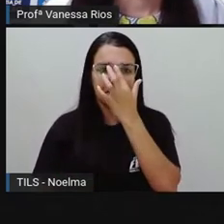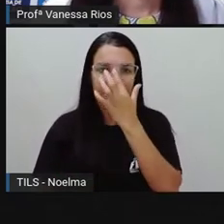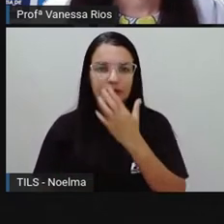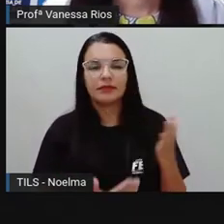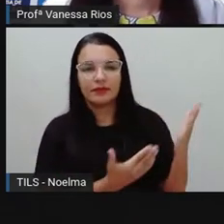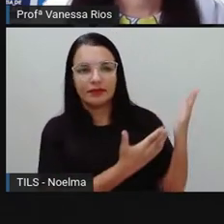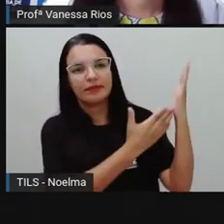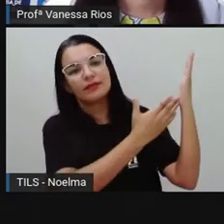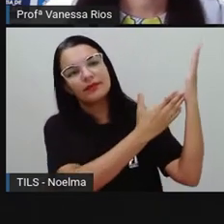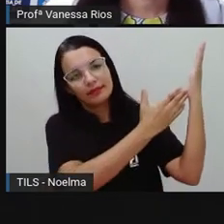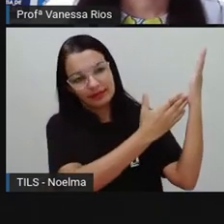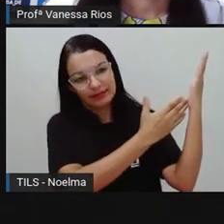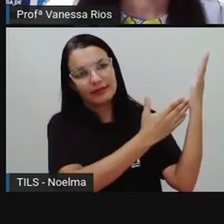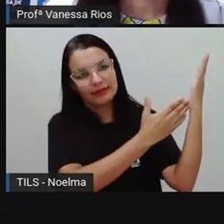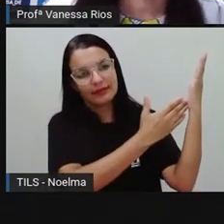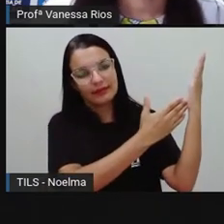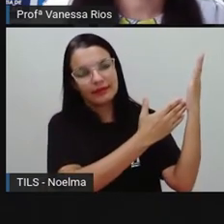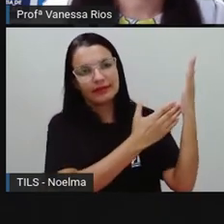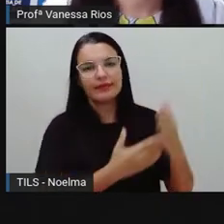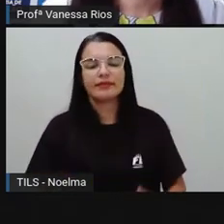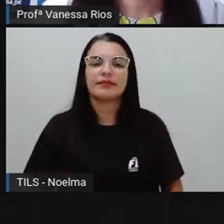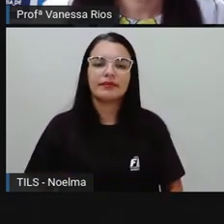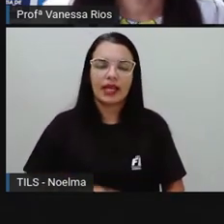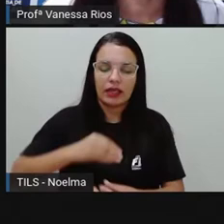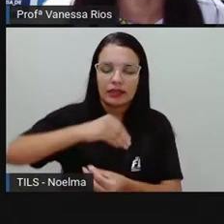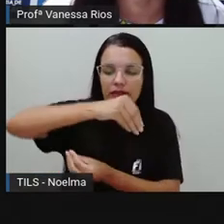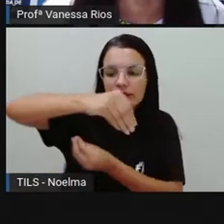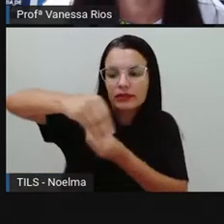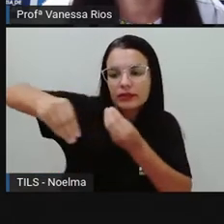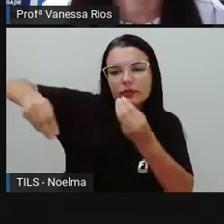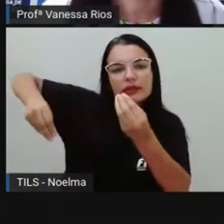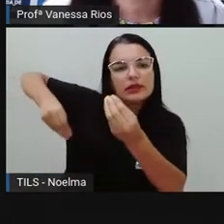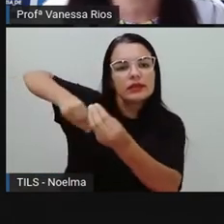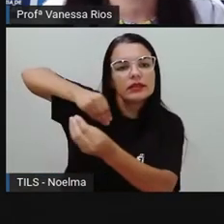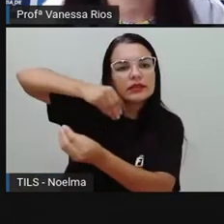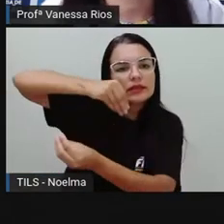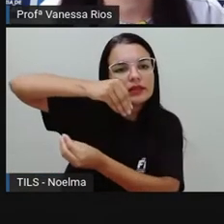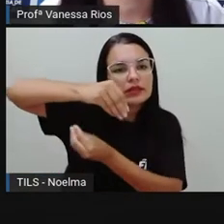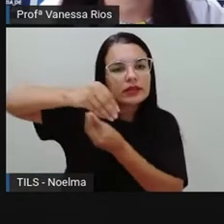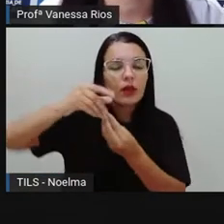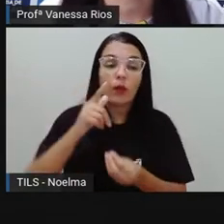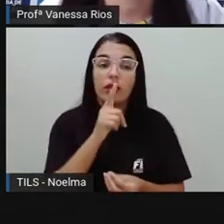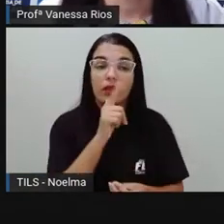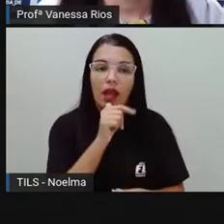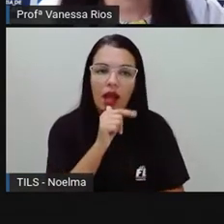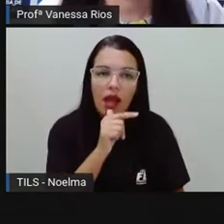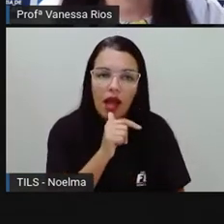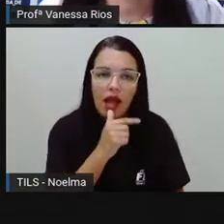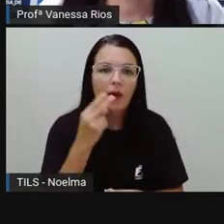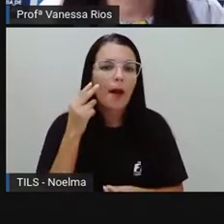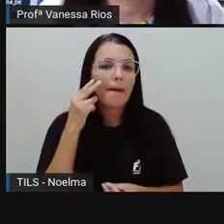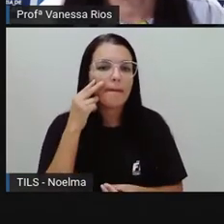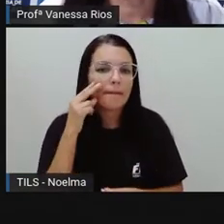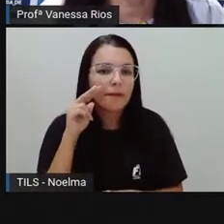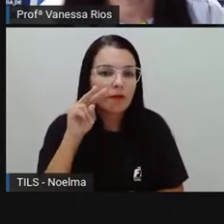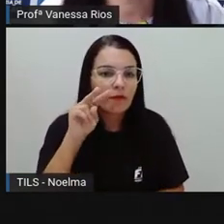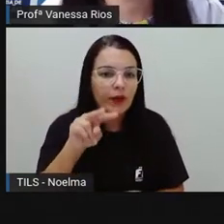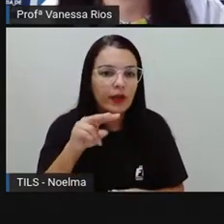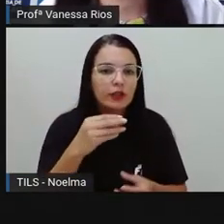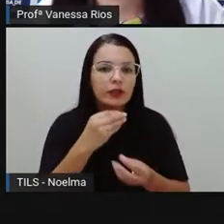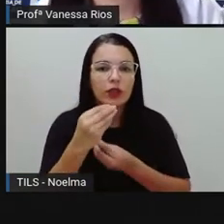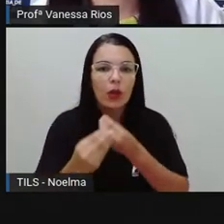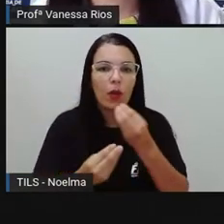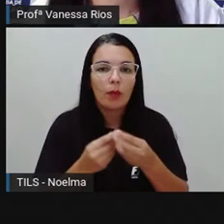E aí é sobre o ciclo da água que a Pró retoma e mostra a imagem novamente a vocês. O ciclo da água,